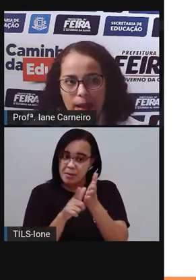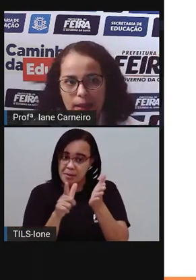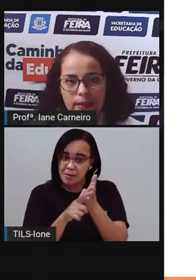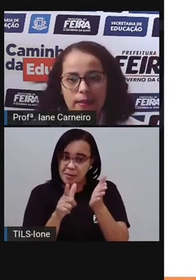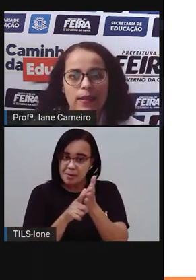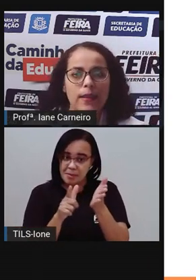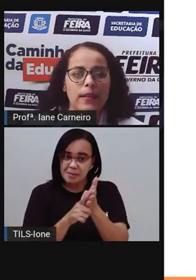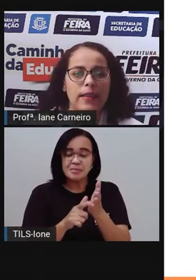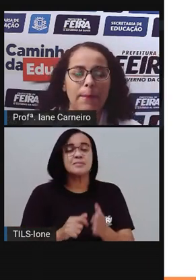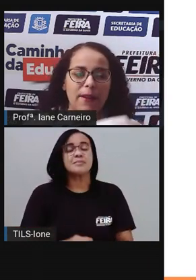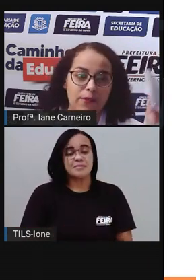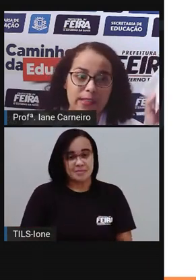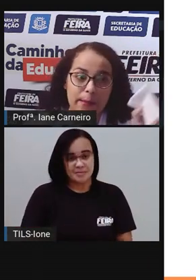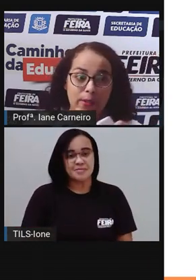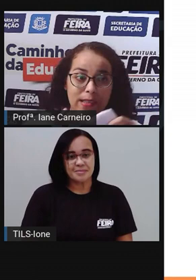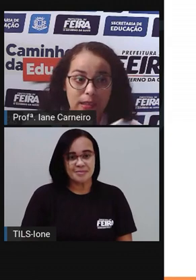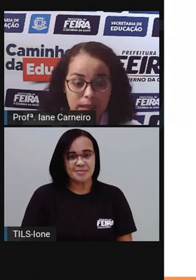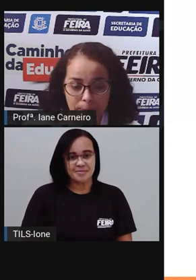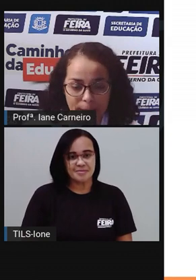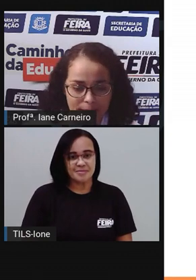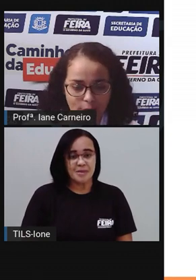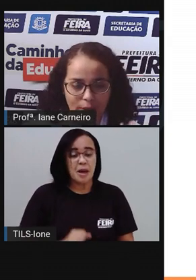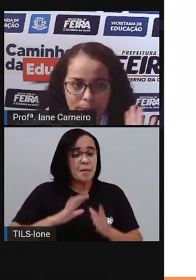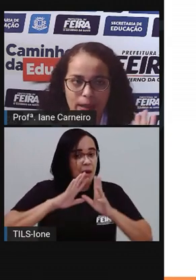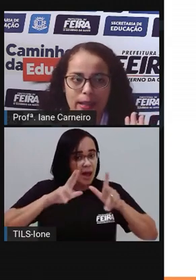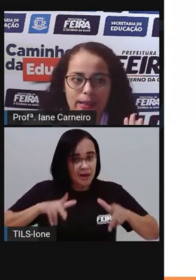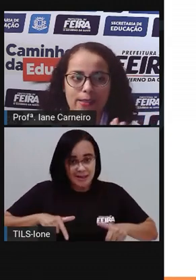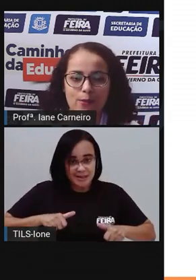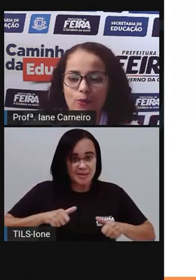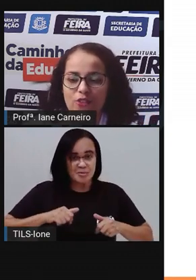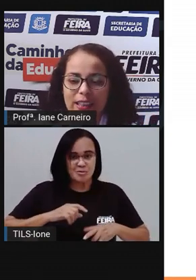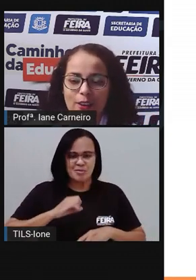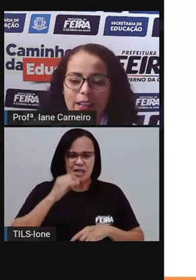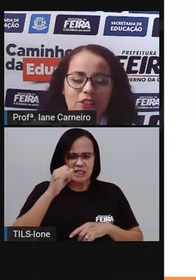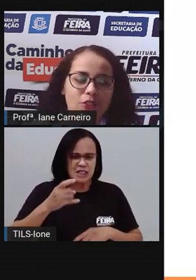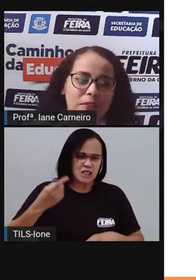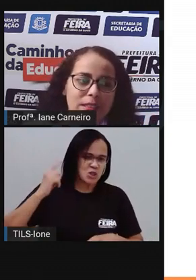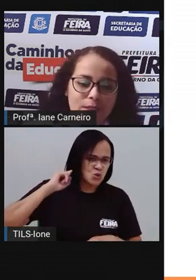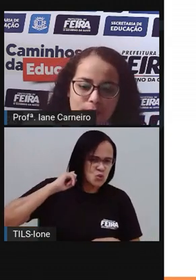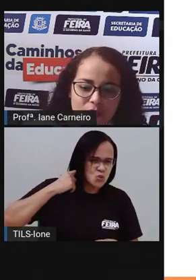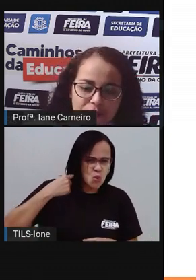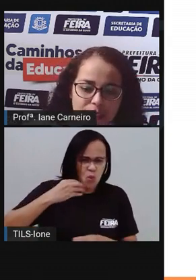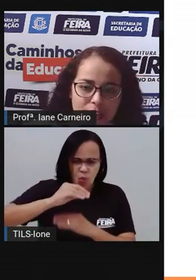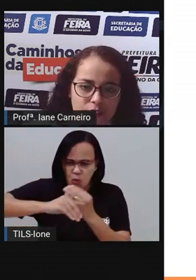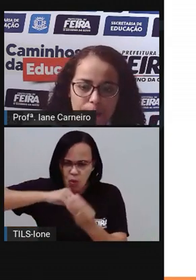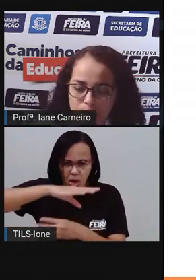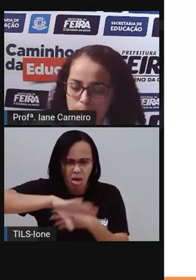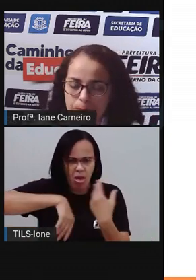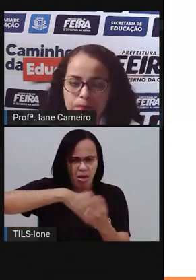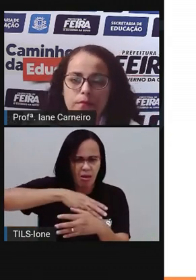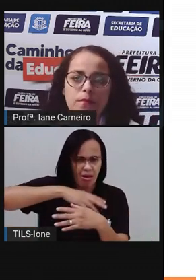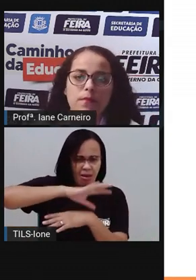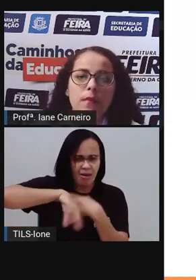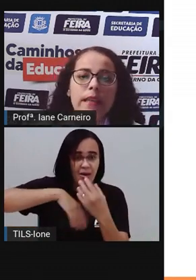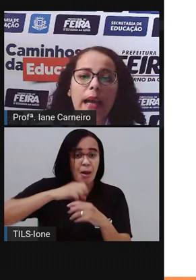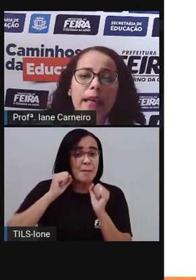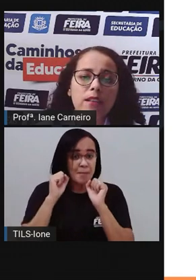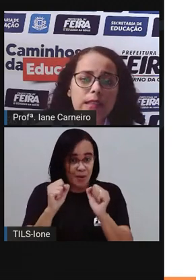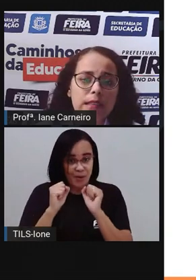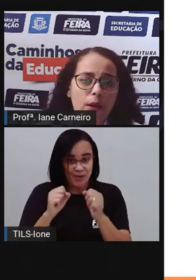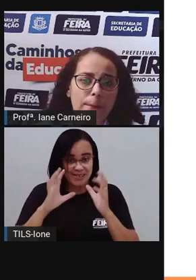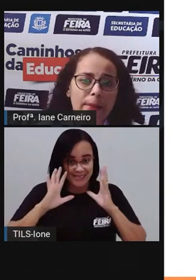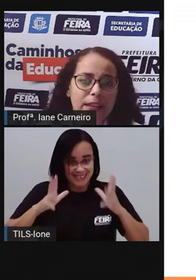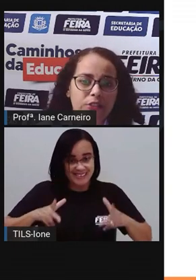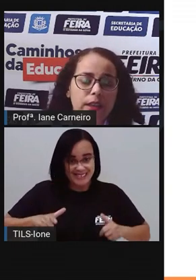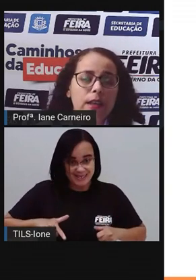toalha, né? Pra que você possa limpar aí qualquer meleira que surge aí na hora que a gente estiver fazendo a nossa atividade, bom? E aí